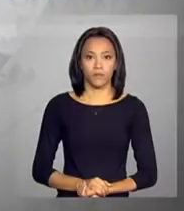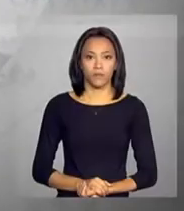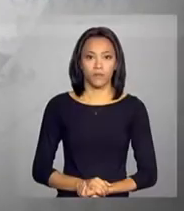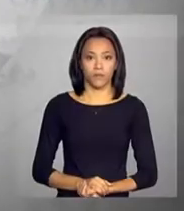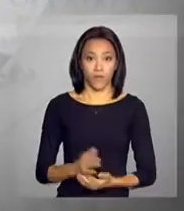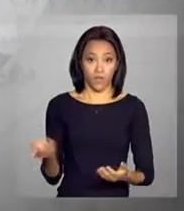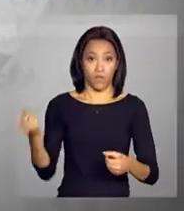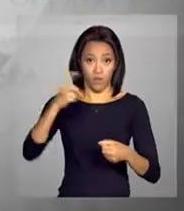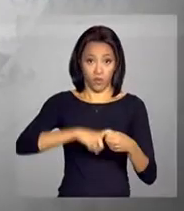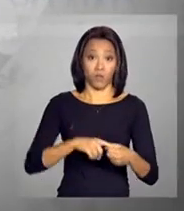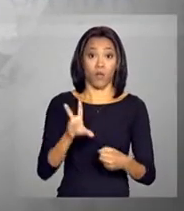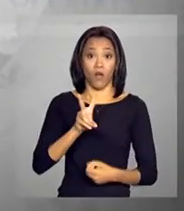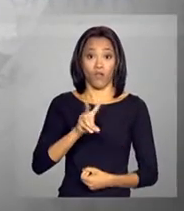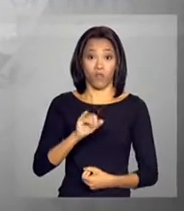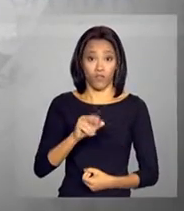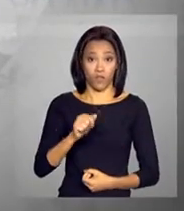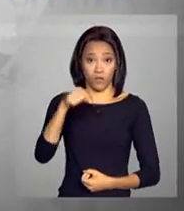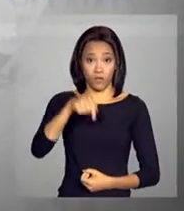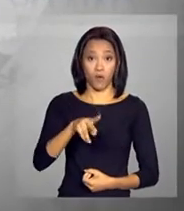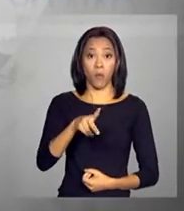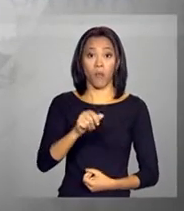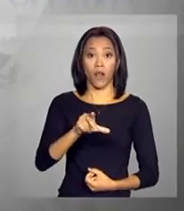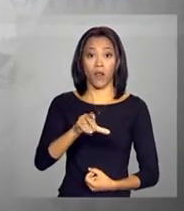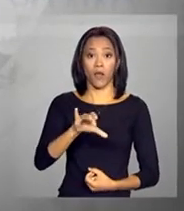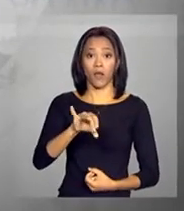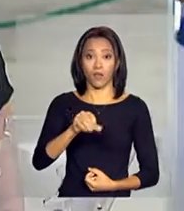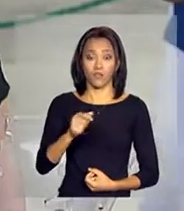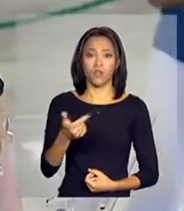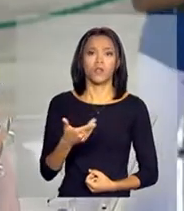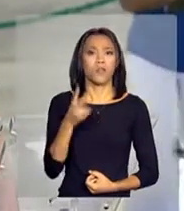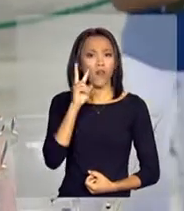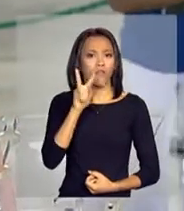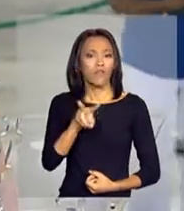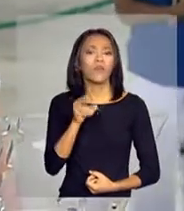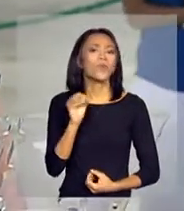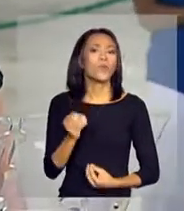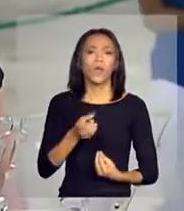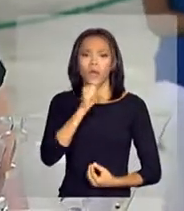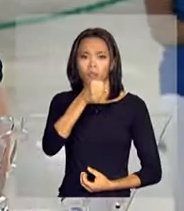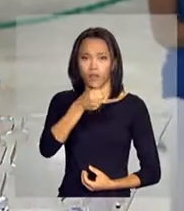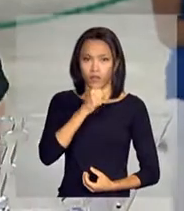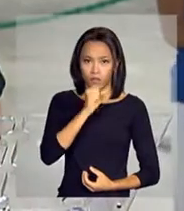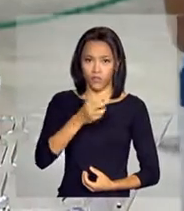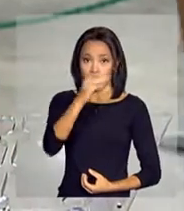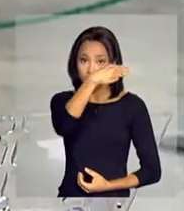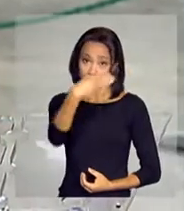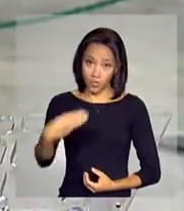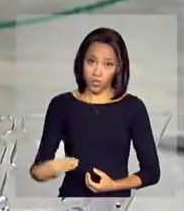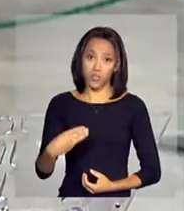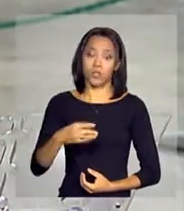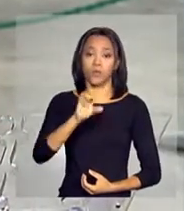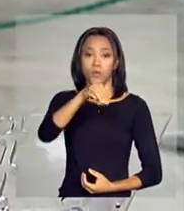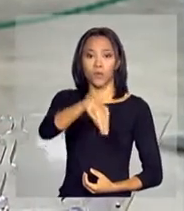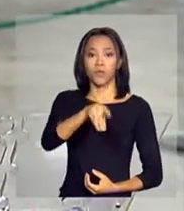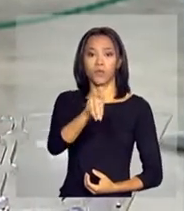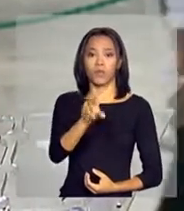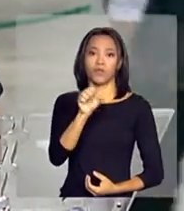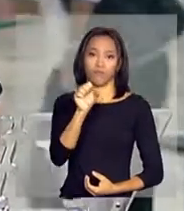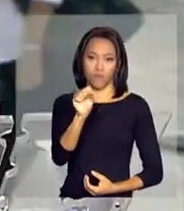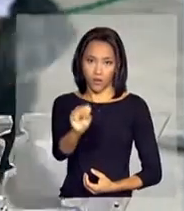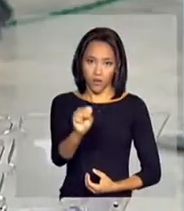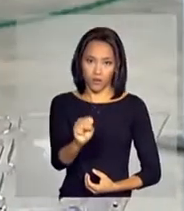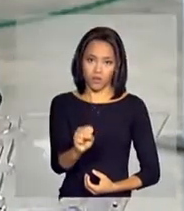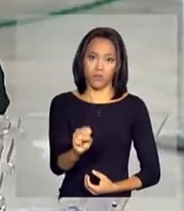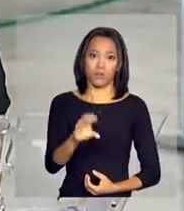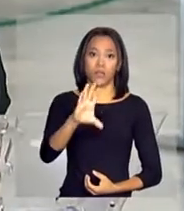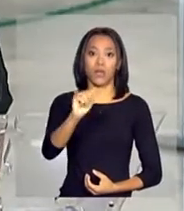E vamos voltar ao vivo ao Palácio do Planalto para acompanhar a entrevista da ministra do Desenvolvimento Social e Combate à